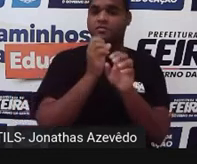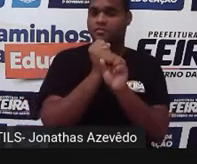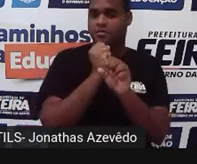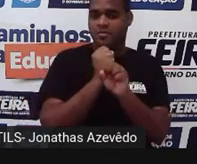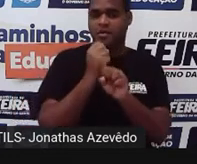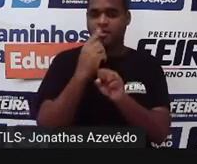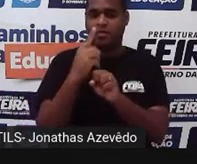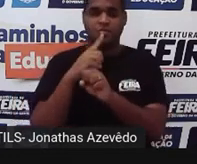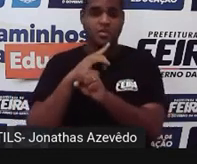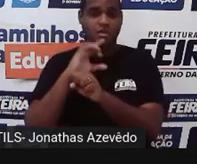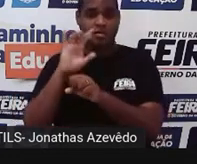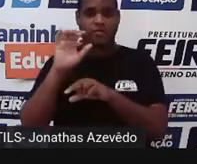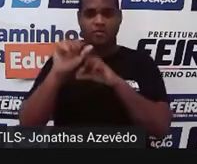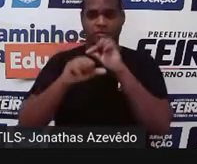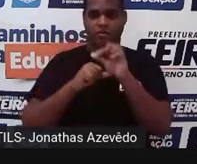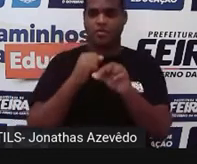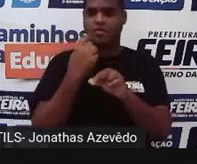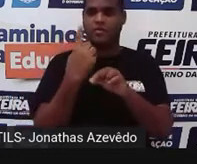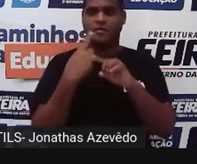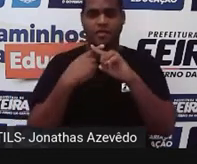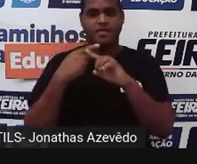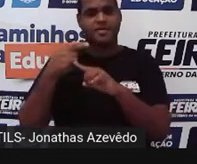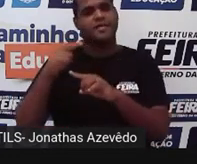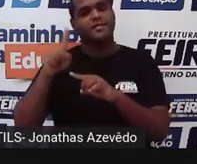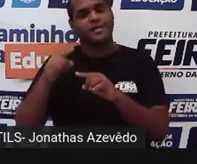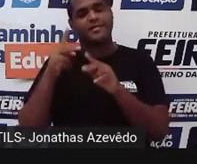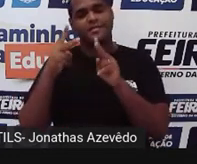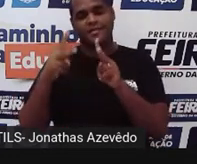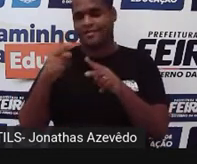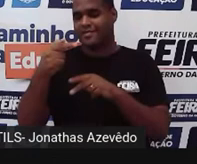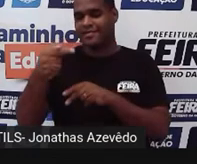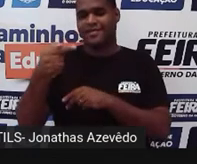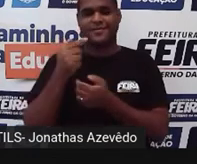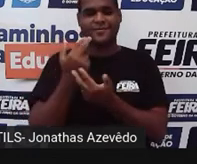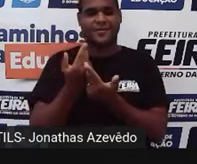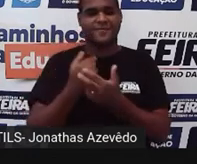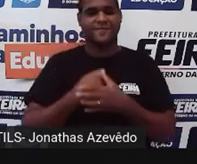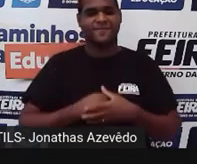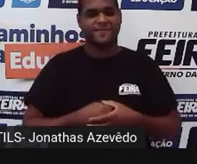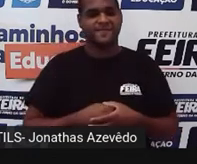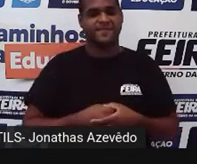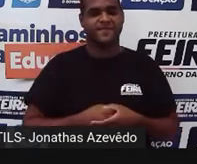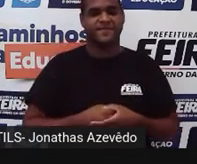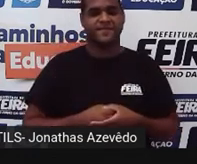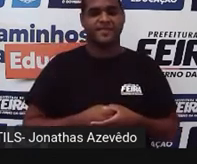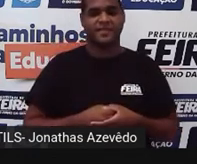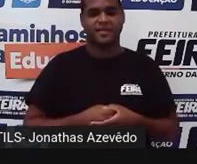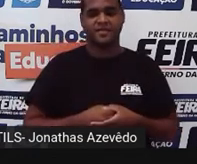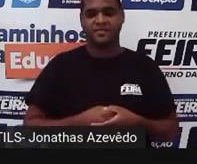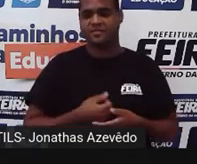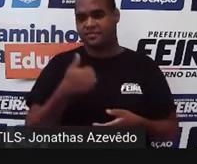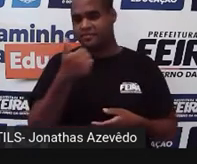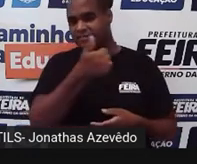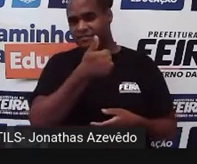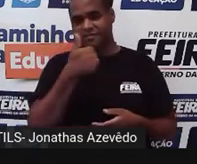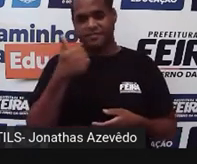aqui for 1 1 vezes 7 continua sendo 7 olha só beleza